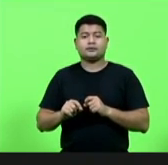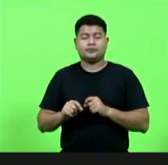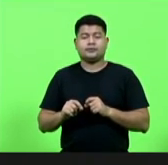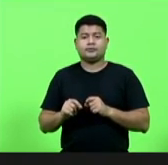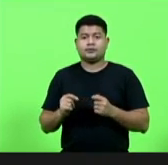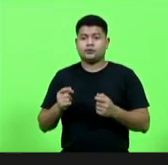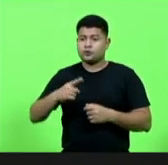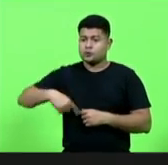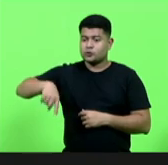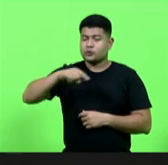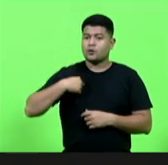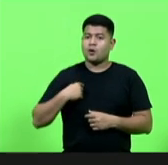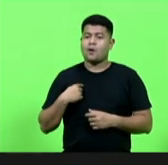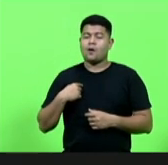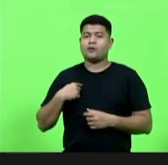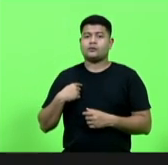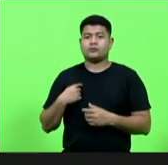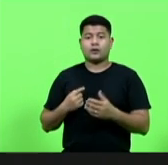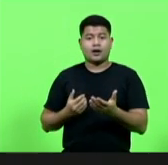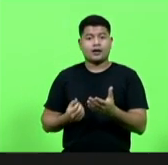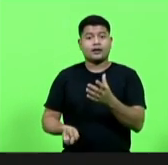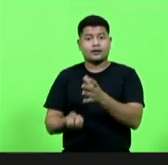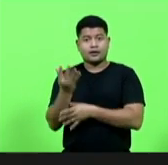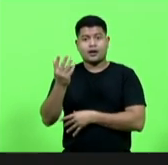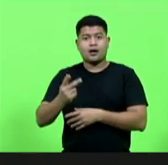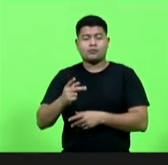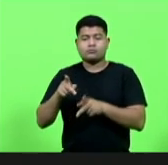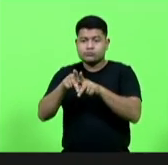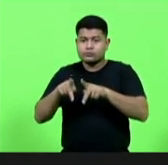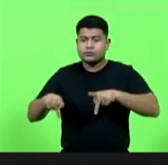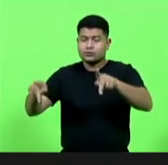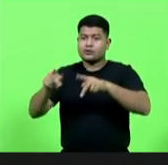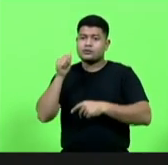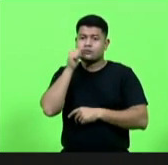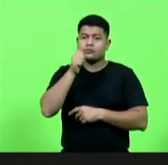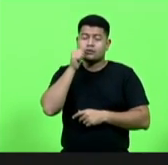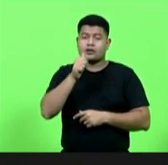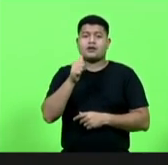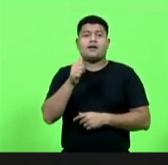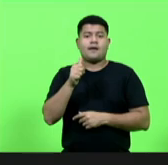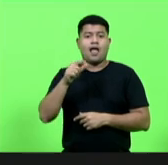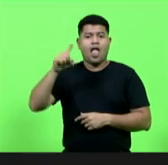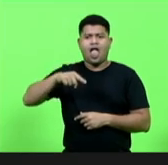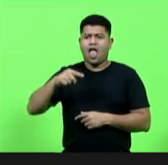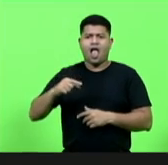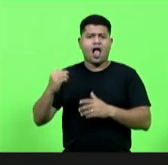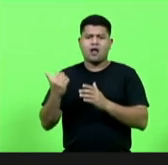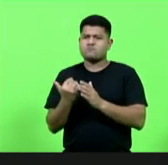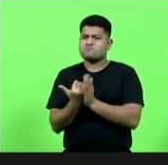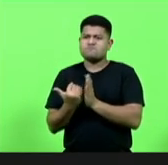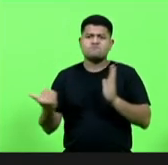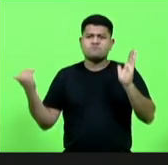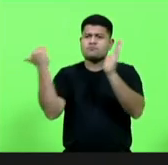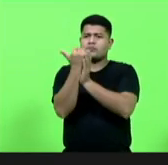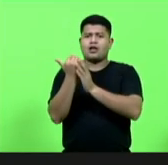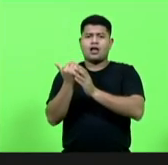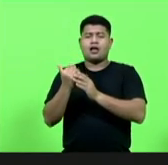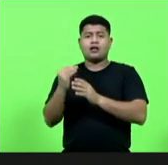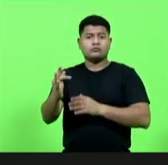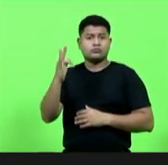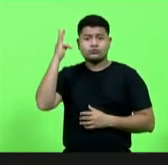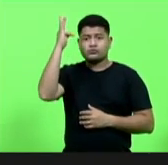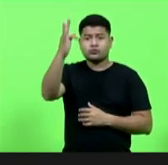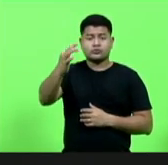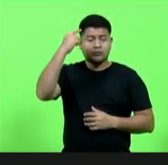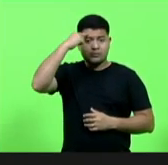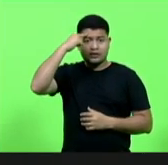oficializarmos a Procuradoria da Mulher, é para algo maior, é para algo do futuro, para deixar para as